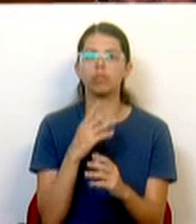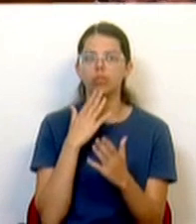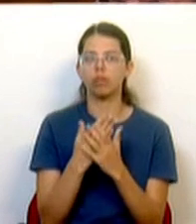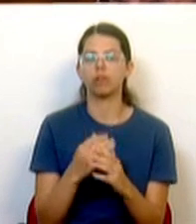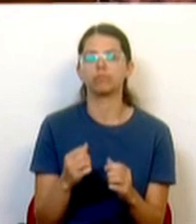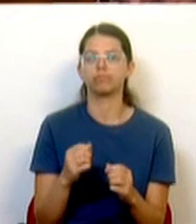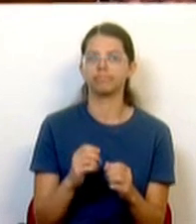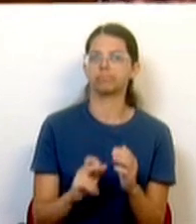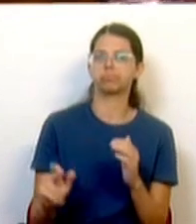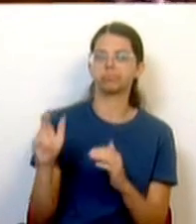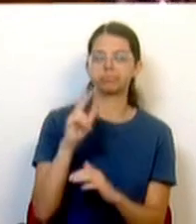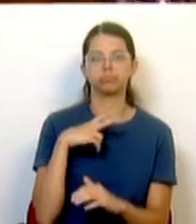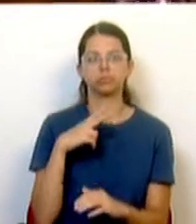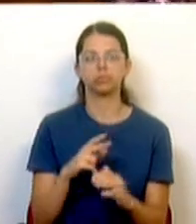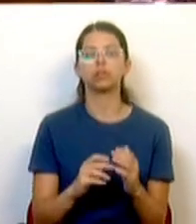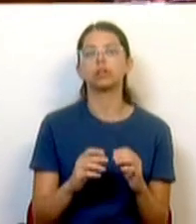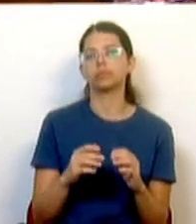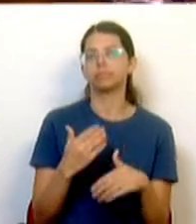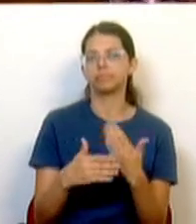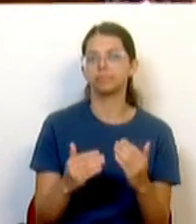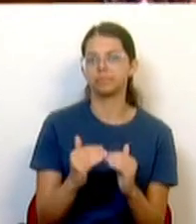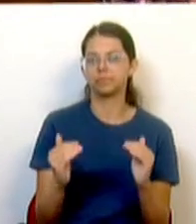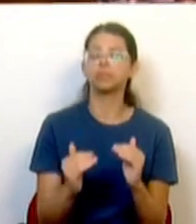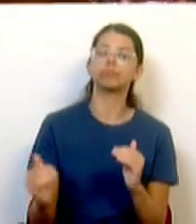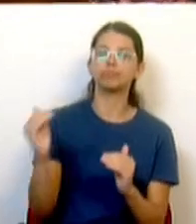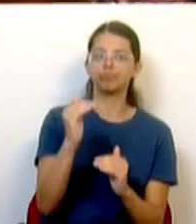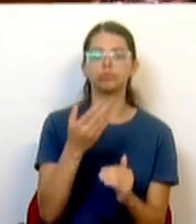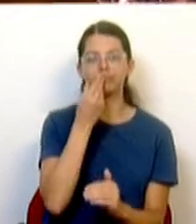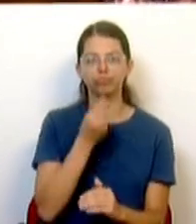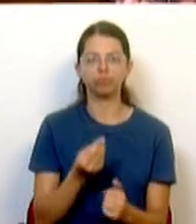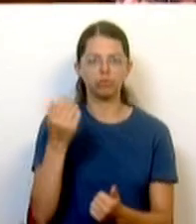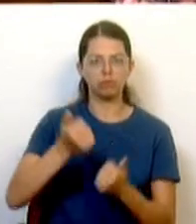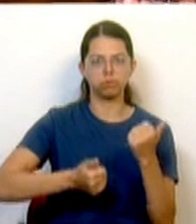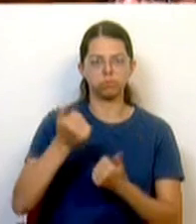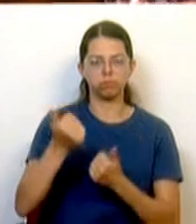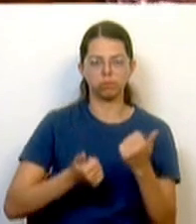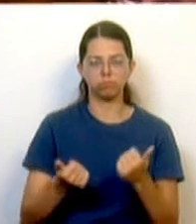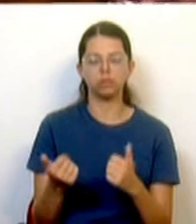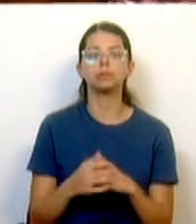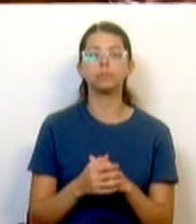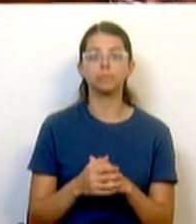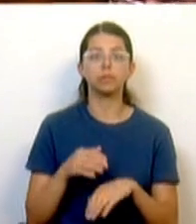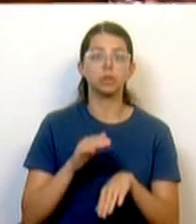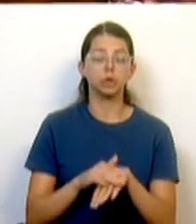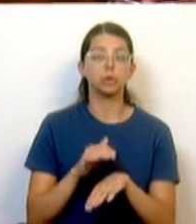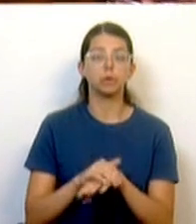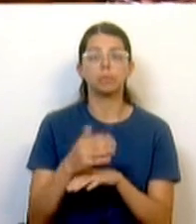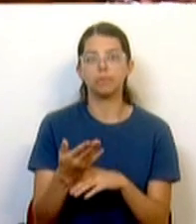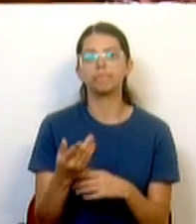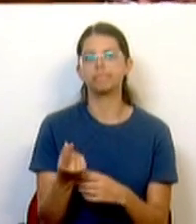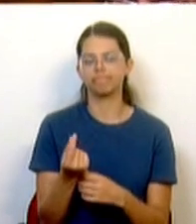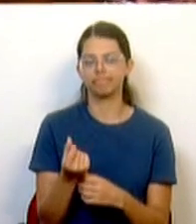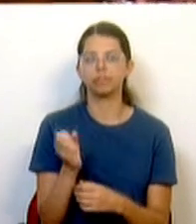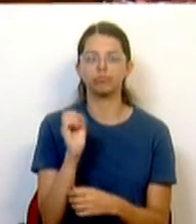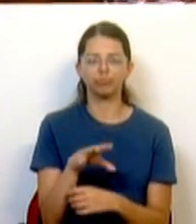praticada em Portugal e garante uma remuneração justa e competitiva no mercado. Até porque, para além da remuneração